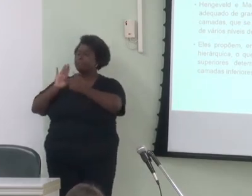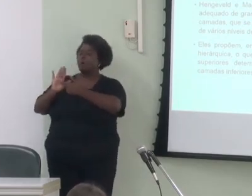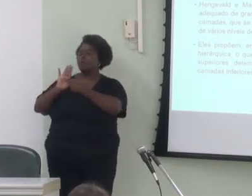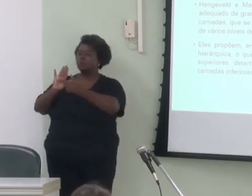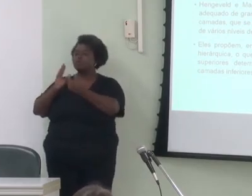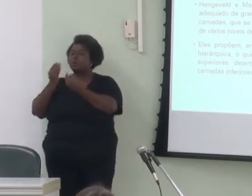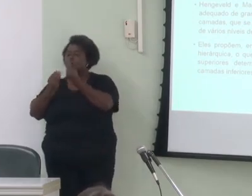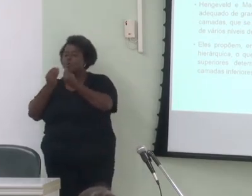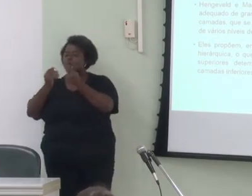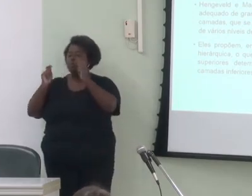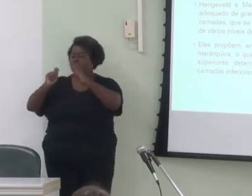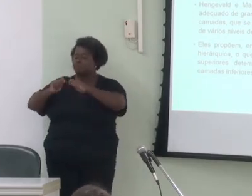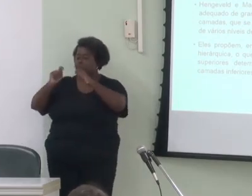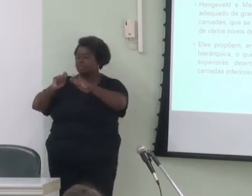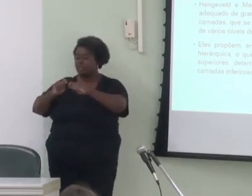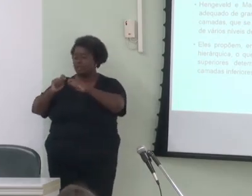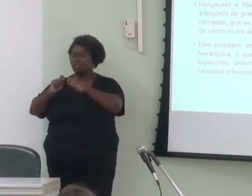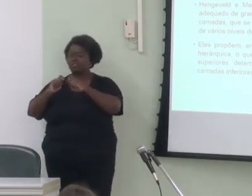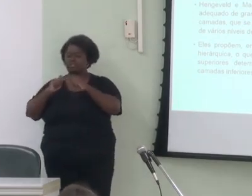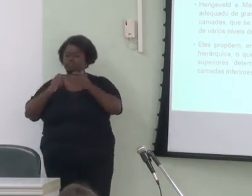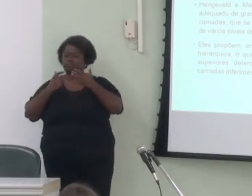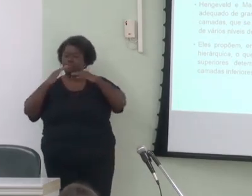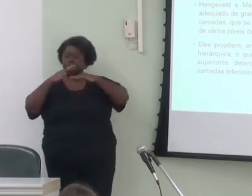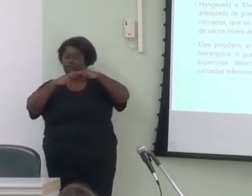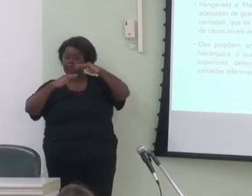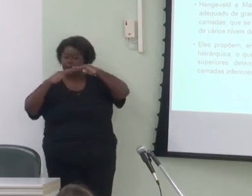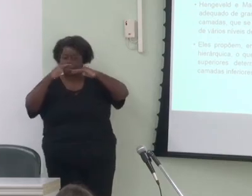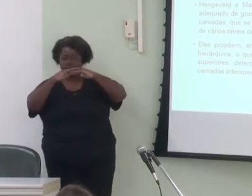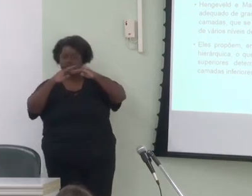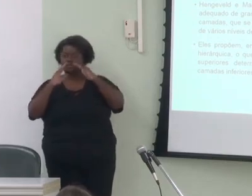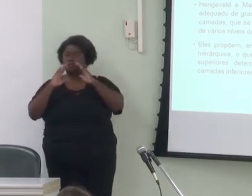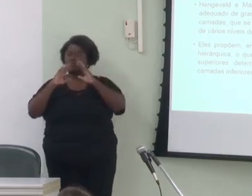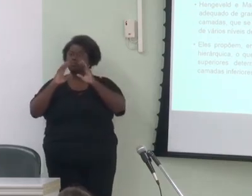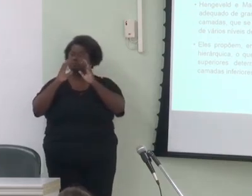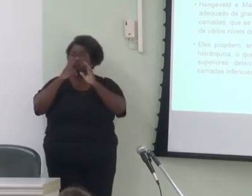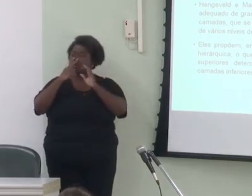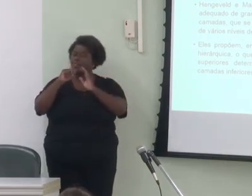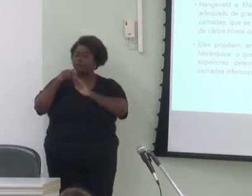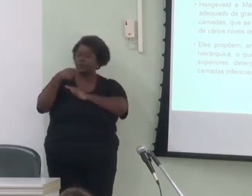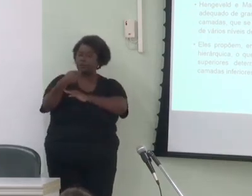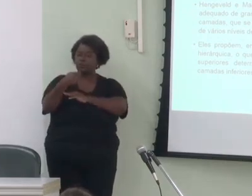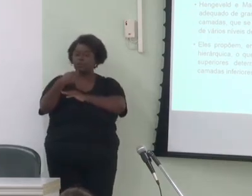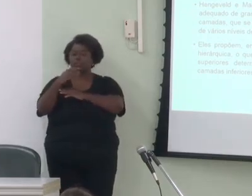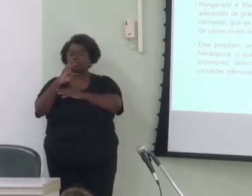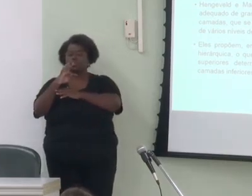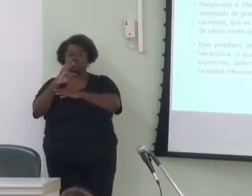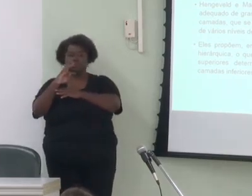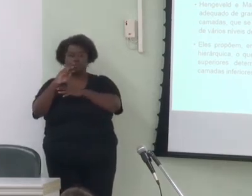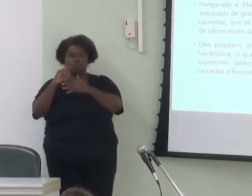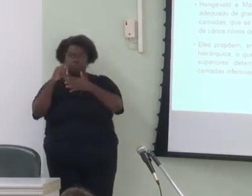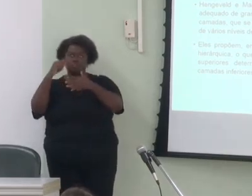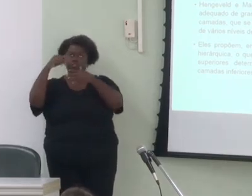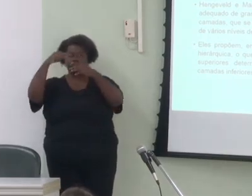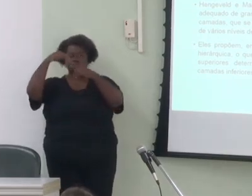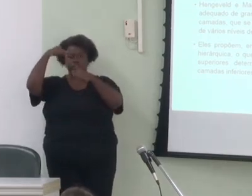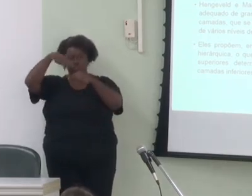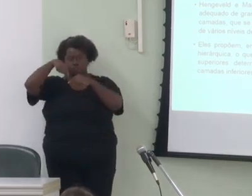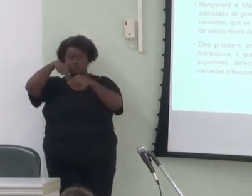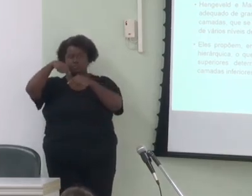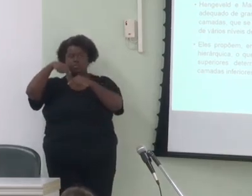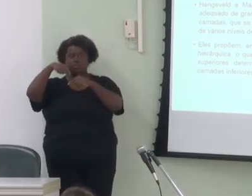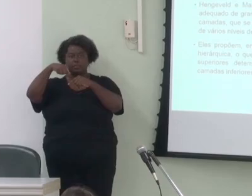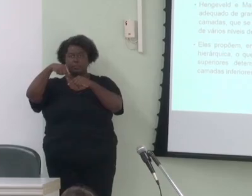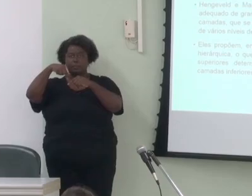níveis e camadas inferiores, caracterizando uma organização chamada de top-down. Na descrição dos